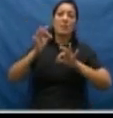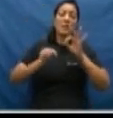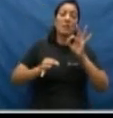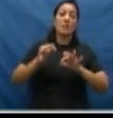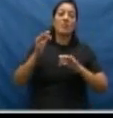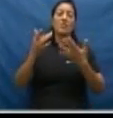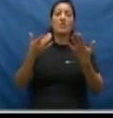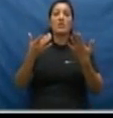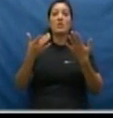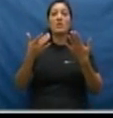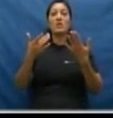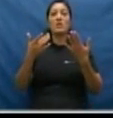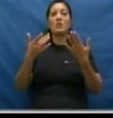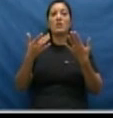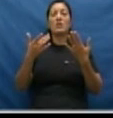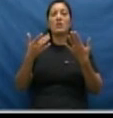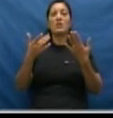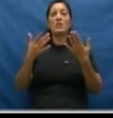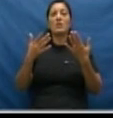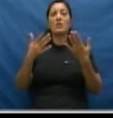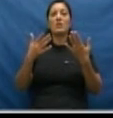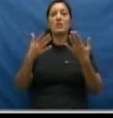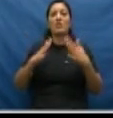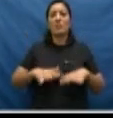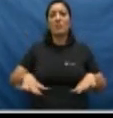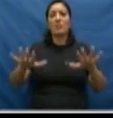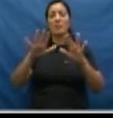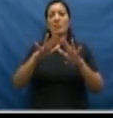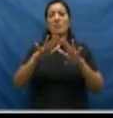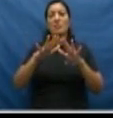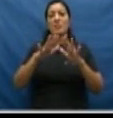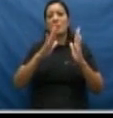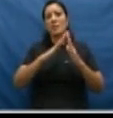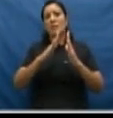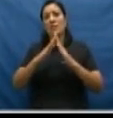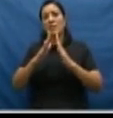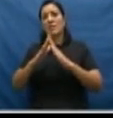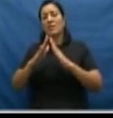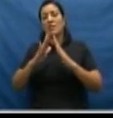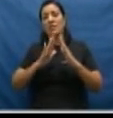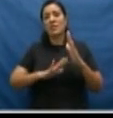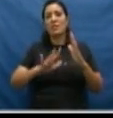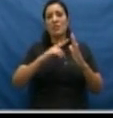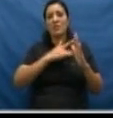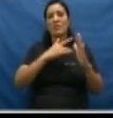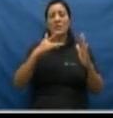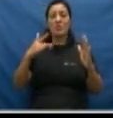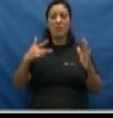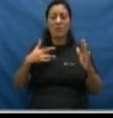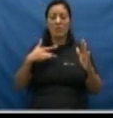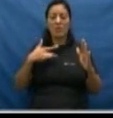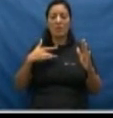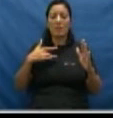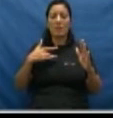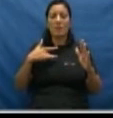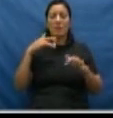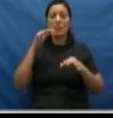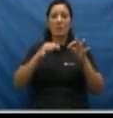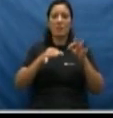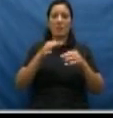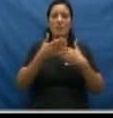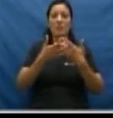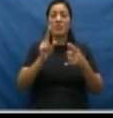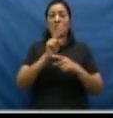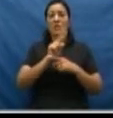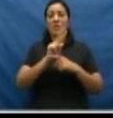seja com relação à casa-abrigo, com relação aos órgãos de saúde, os órgãos judiciários de